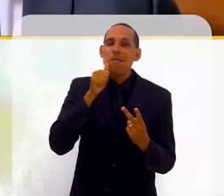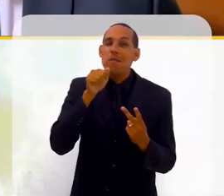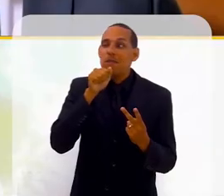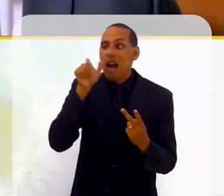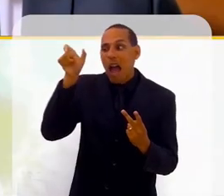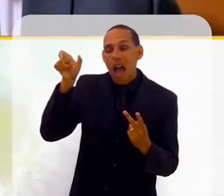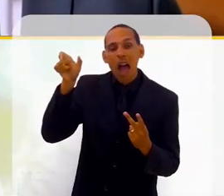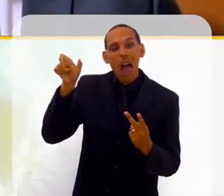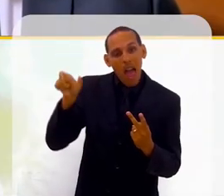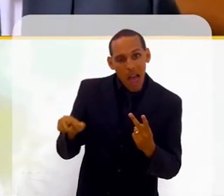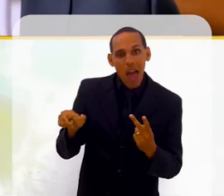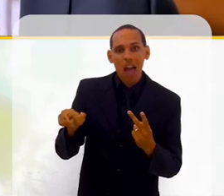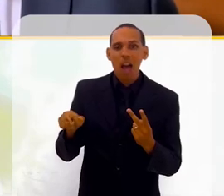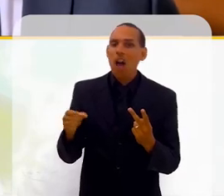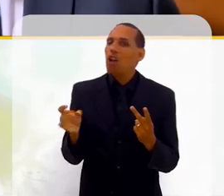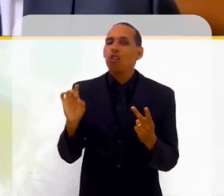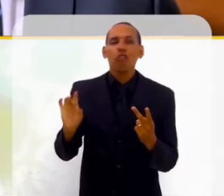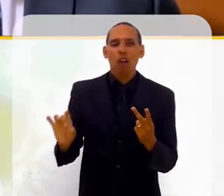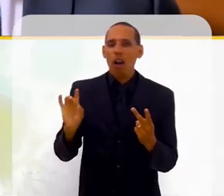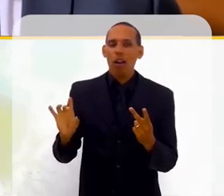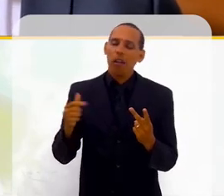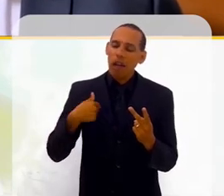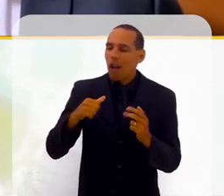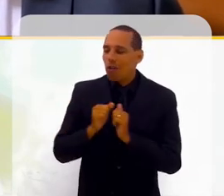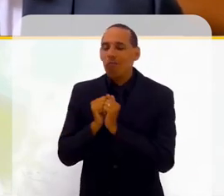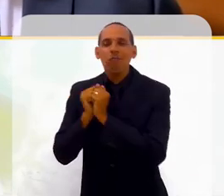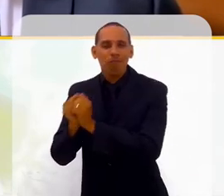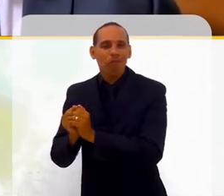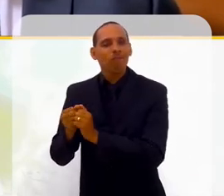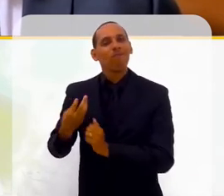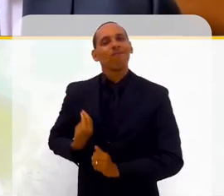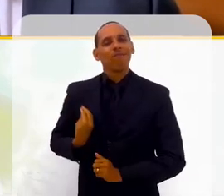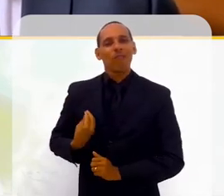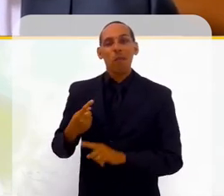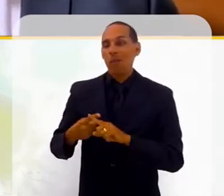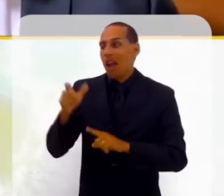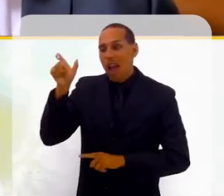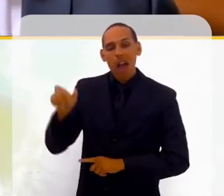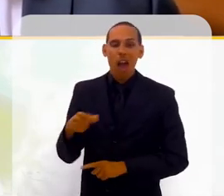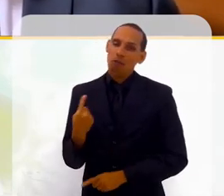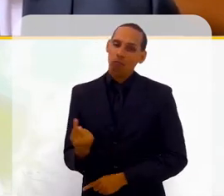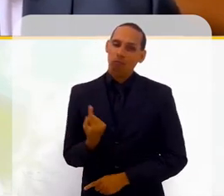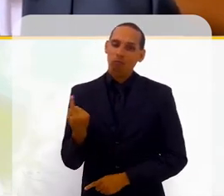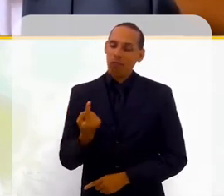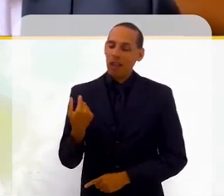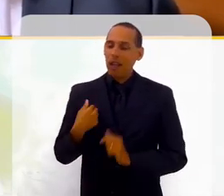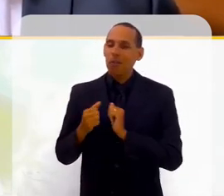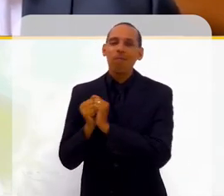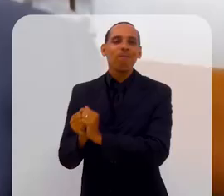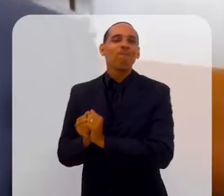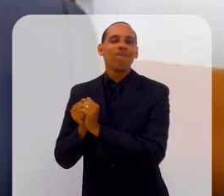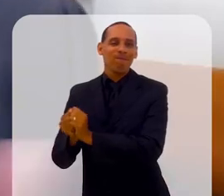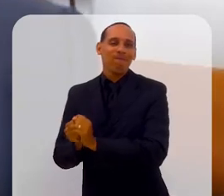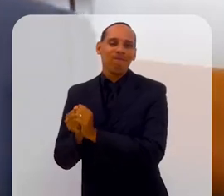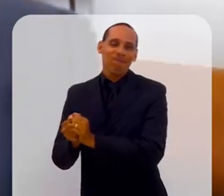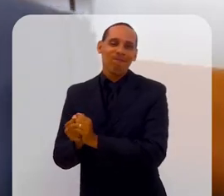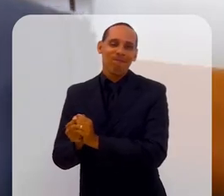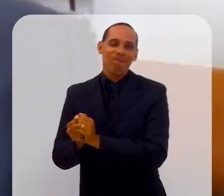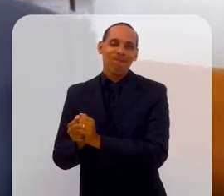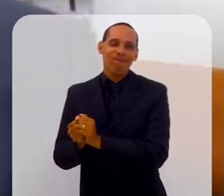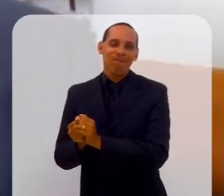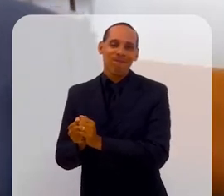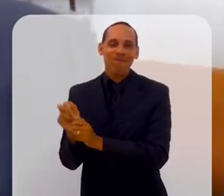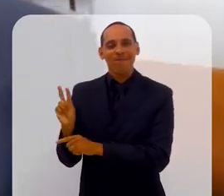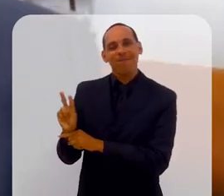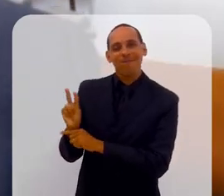sozinha, então eu fui morar na casa da minha avó materna porque ela estava ali sozinha naquele momento. Então, tinha